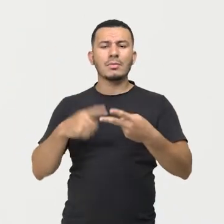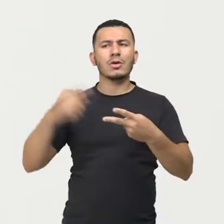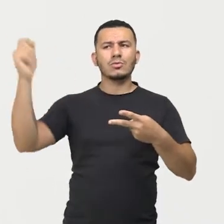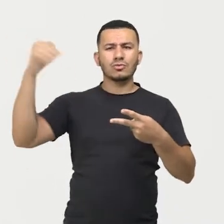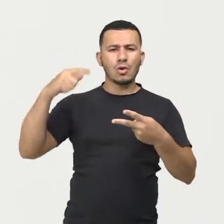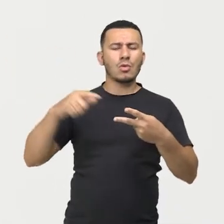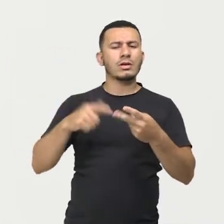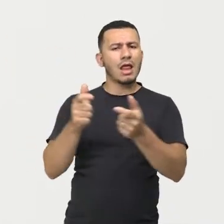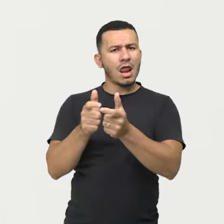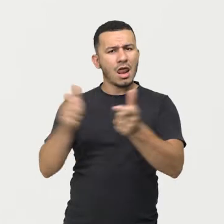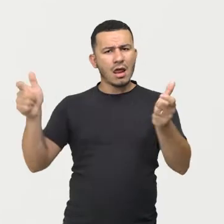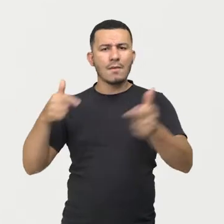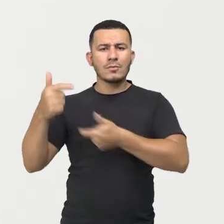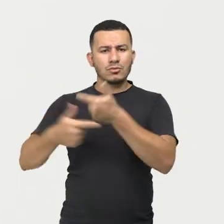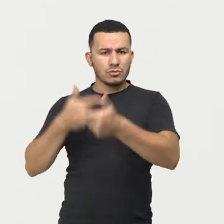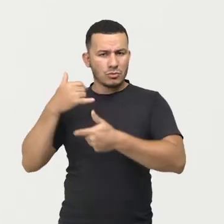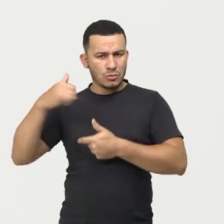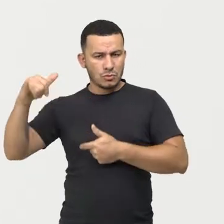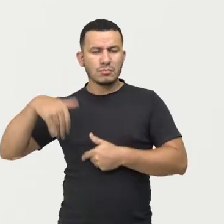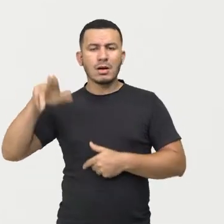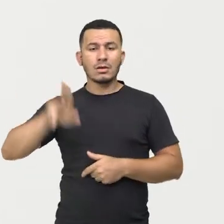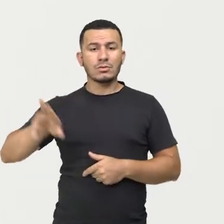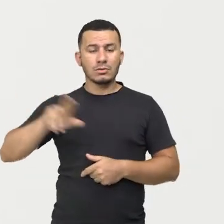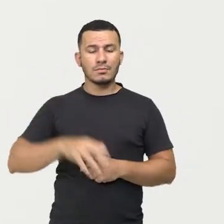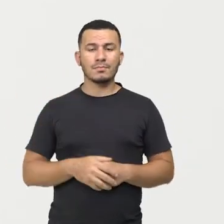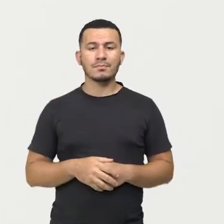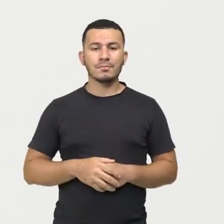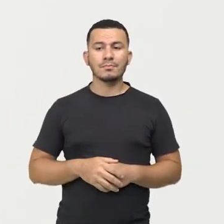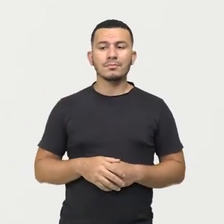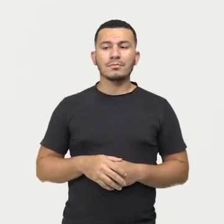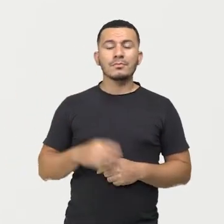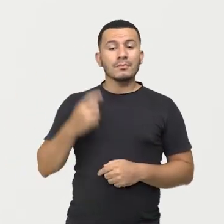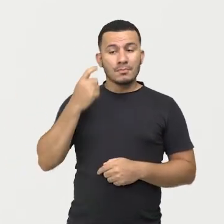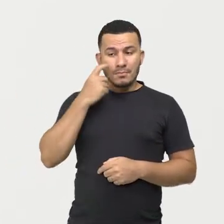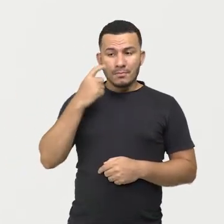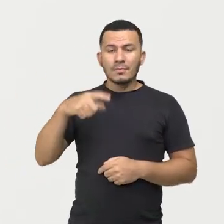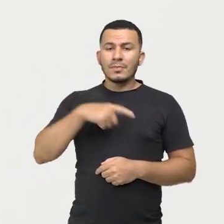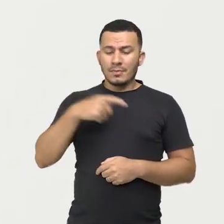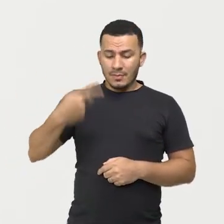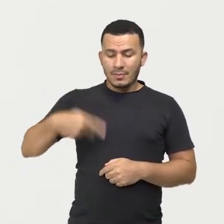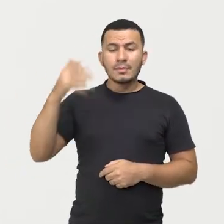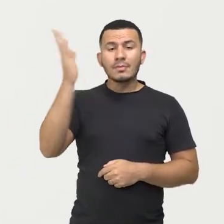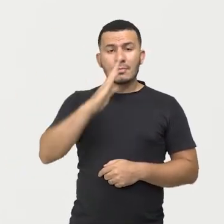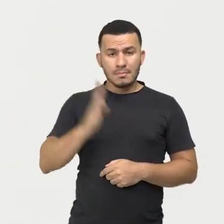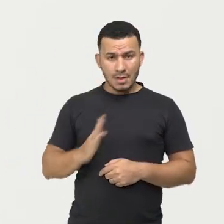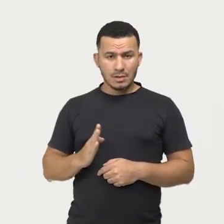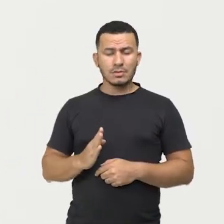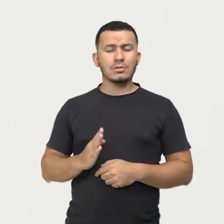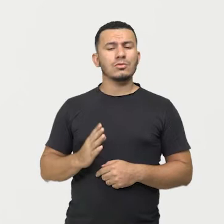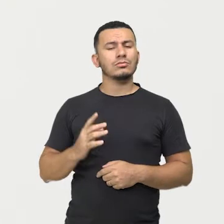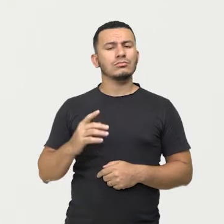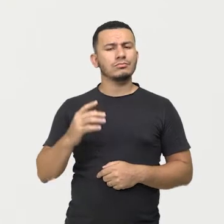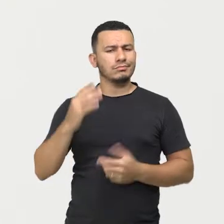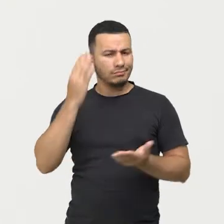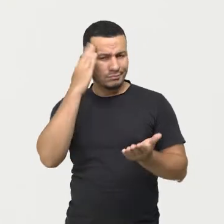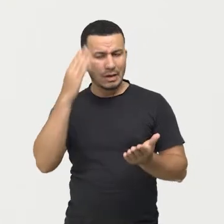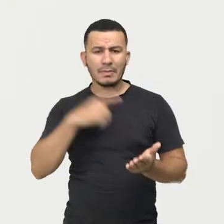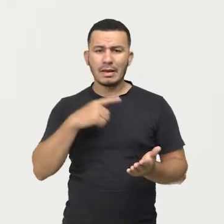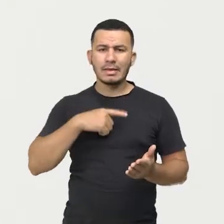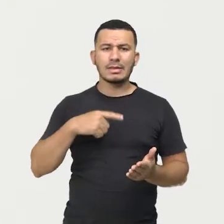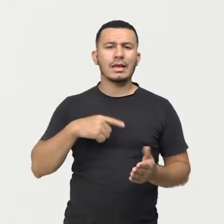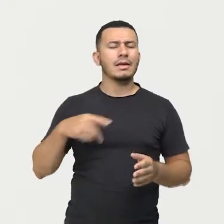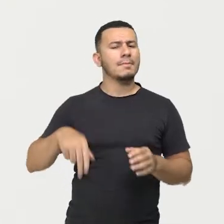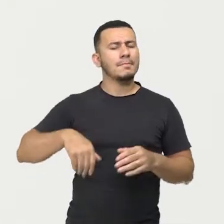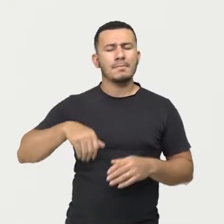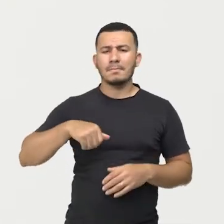Ainda falando sobre energia hidrelétrica, a gente verifica que o Brasil, a gente já sabe que ele é um país rico